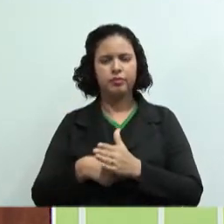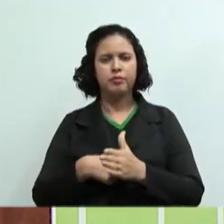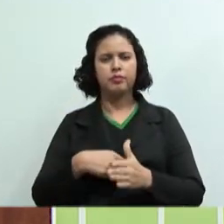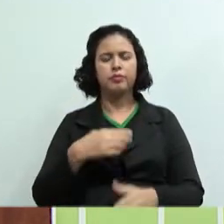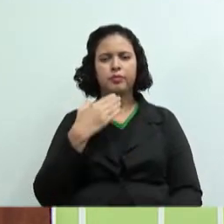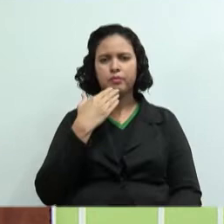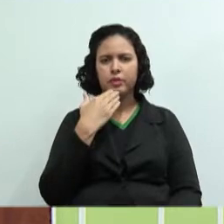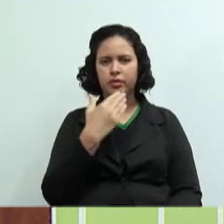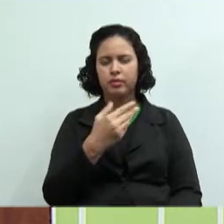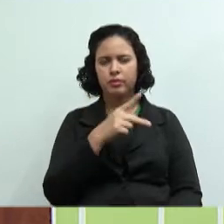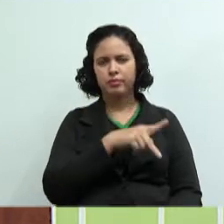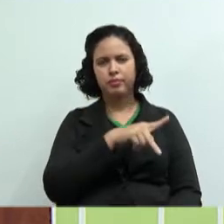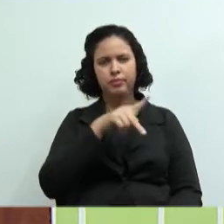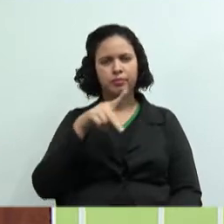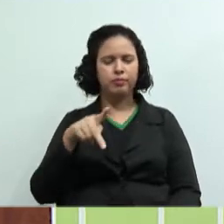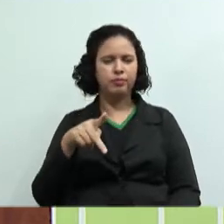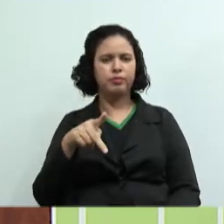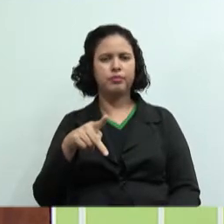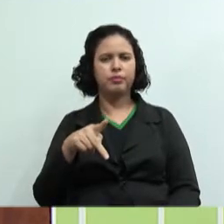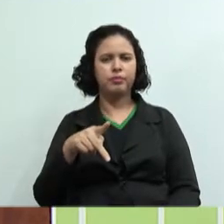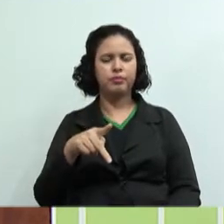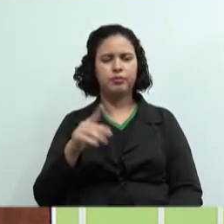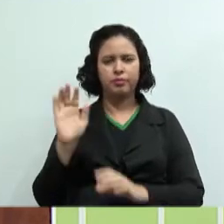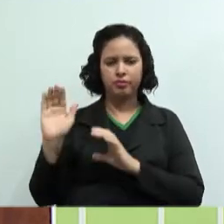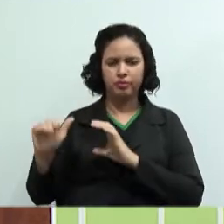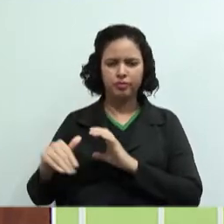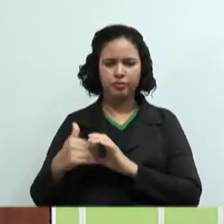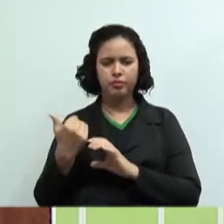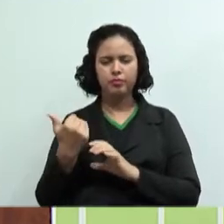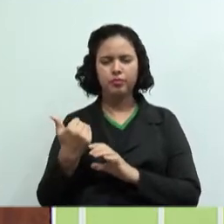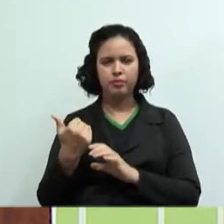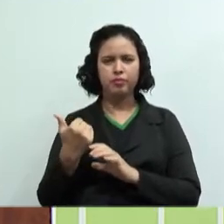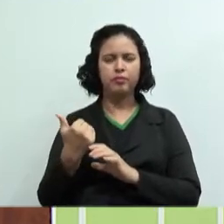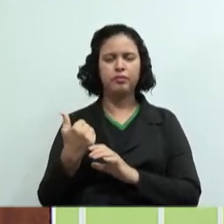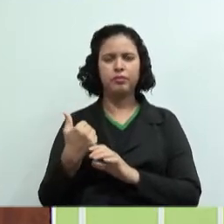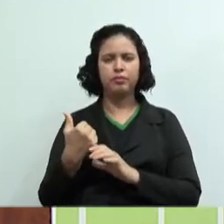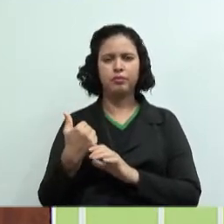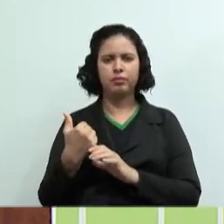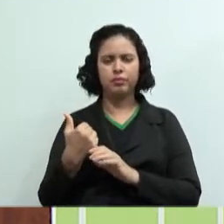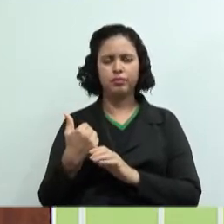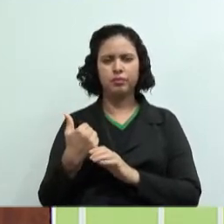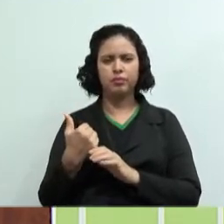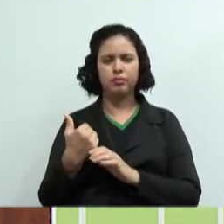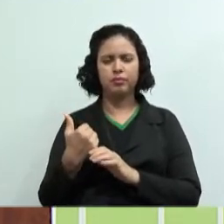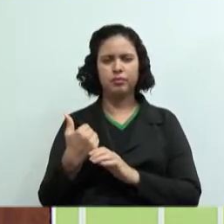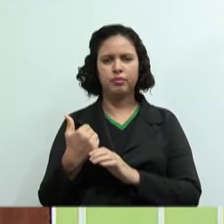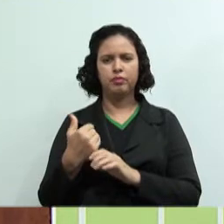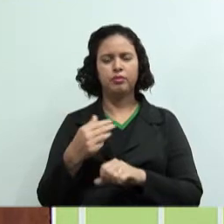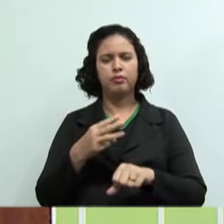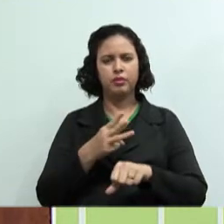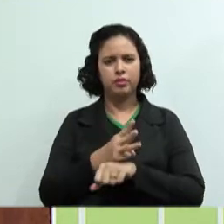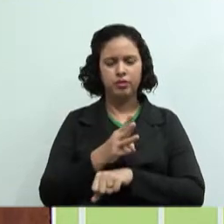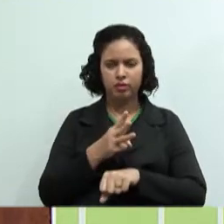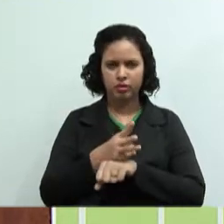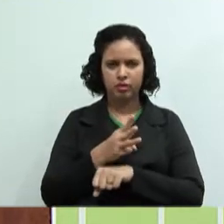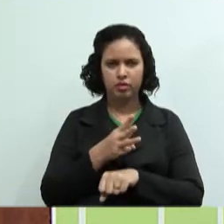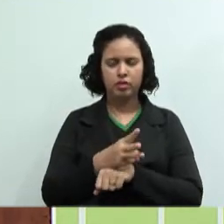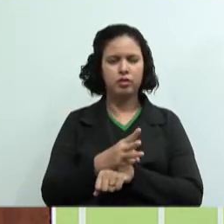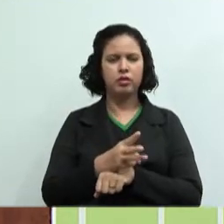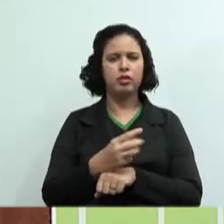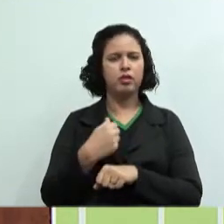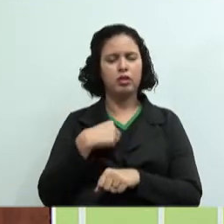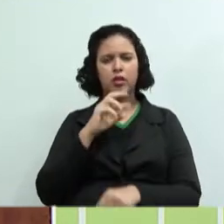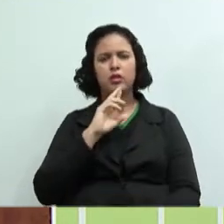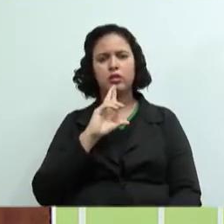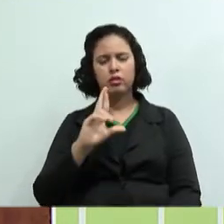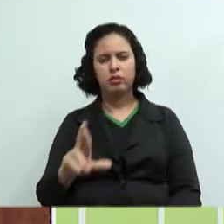professores que estão com dúvida, que encaminhem essas dúvidas no WhatsApp, eu estarei respondendo.